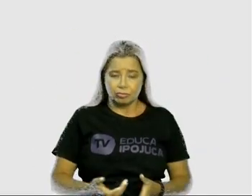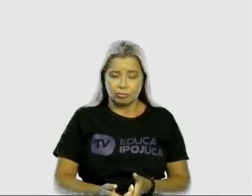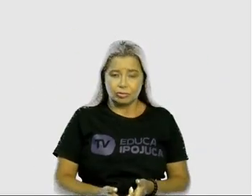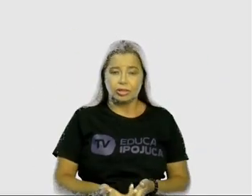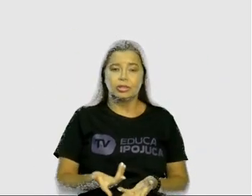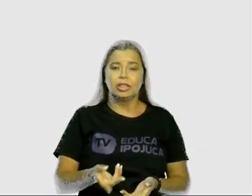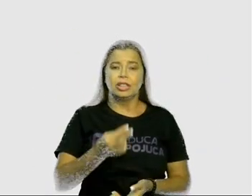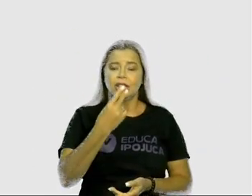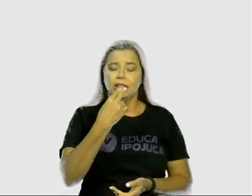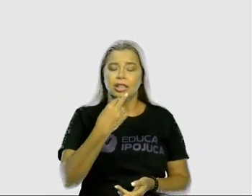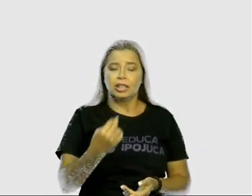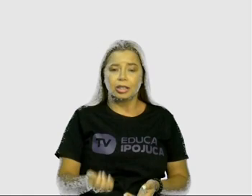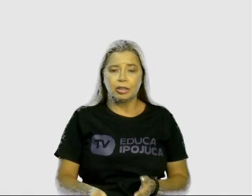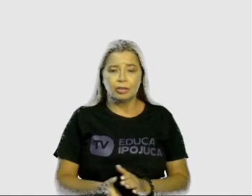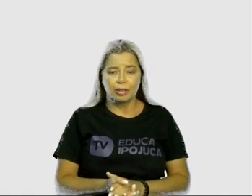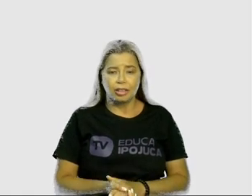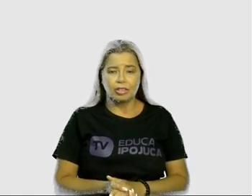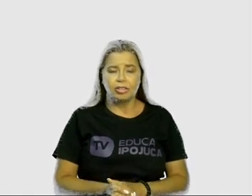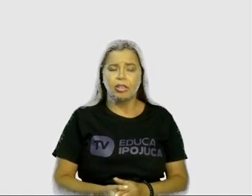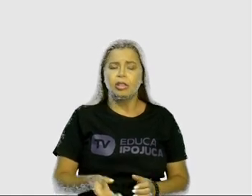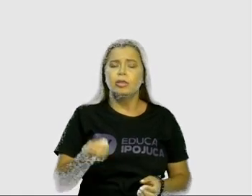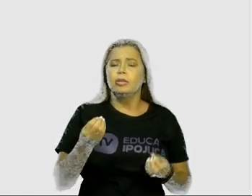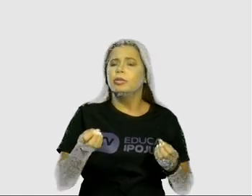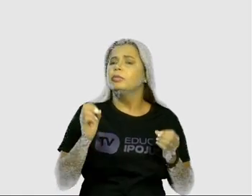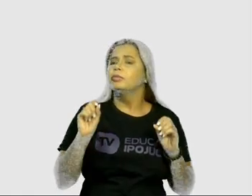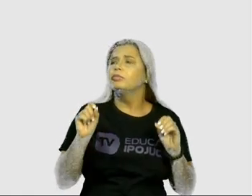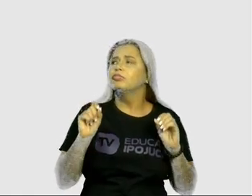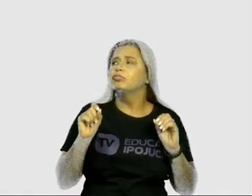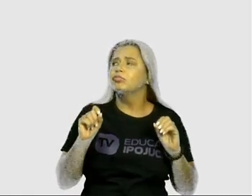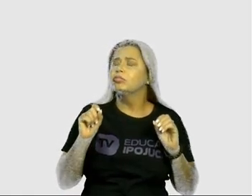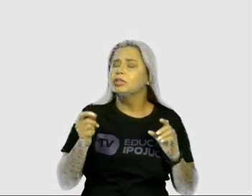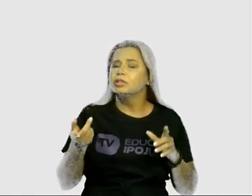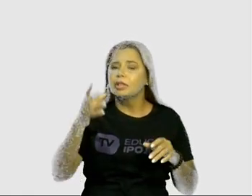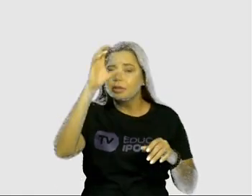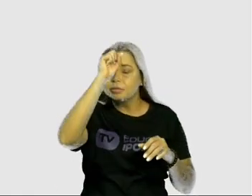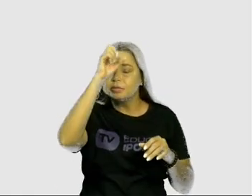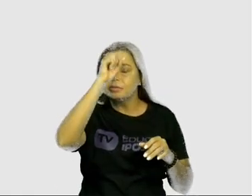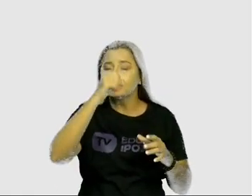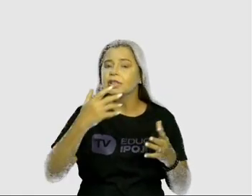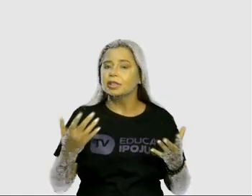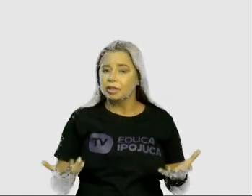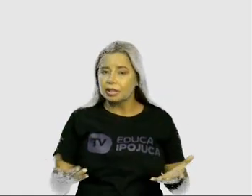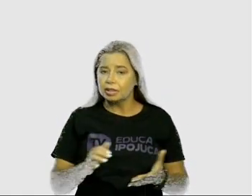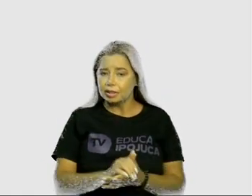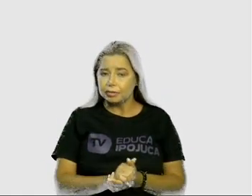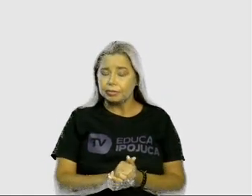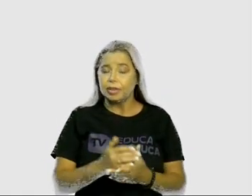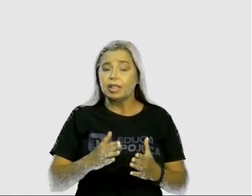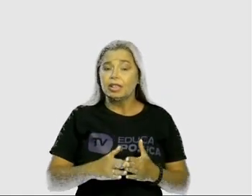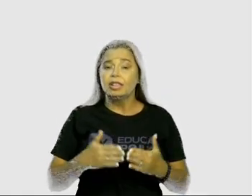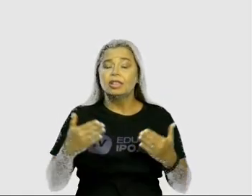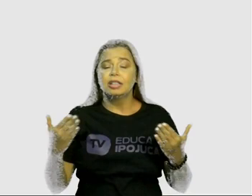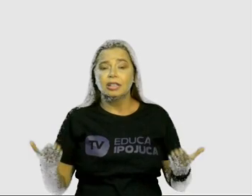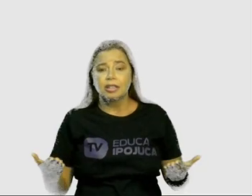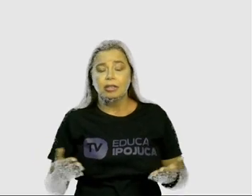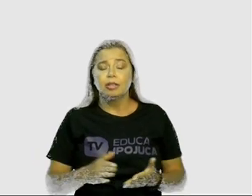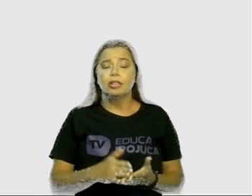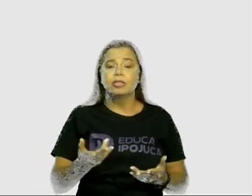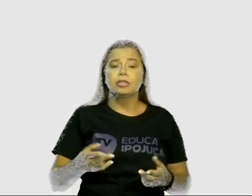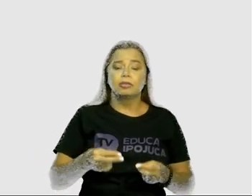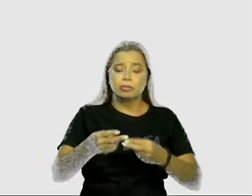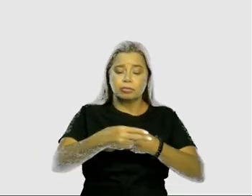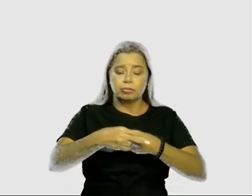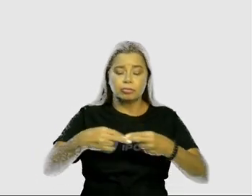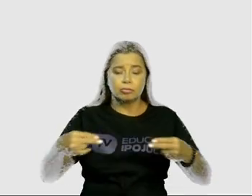E o que iremos debater nessa aula, professora? Conhecer algumas categorias e equipamentos dos sistemas de artes visuais.